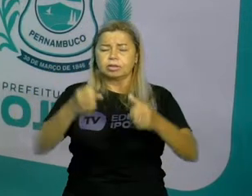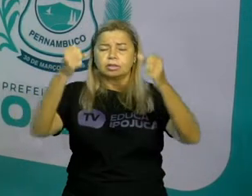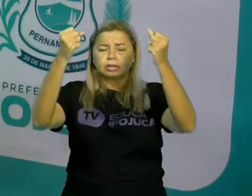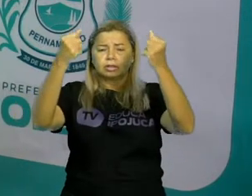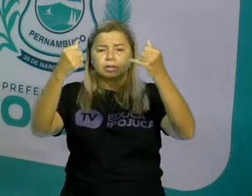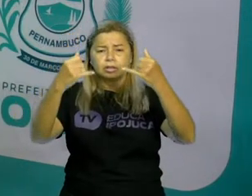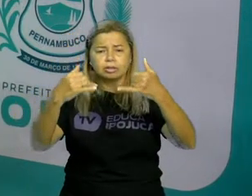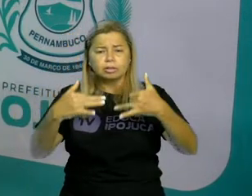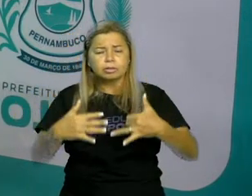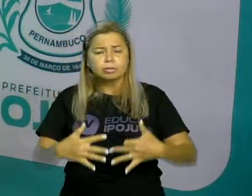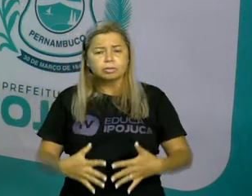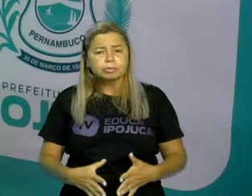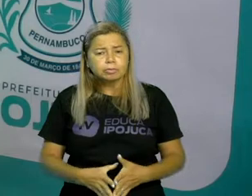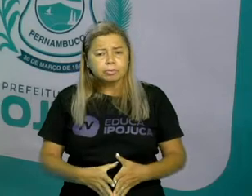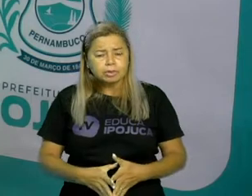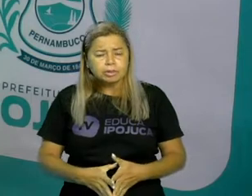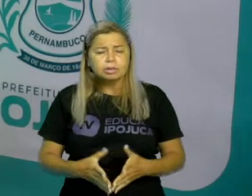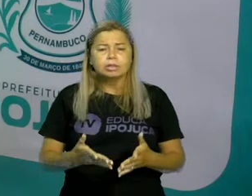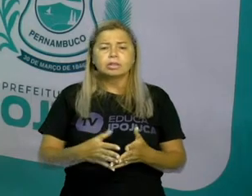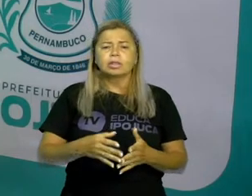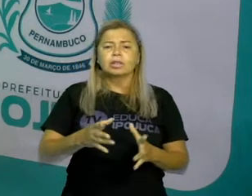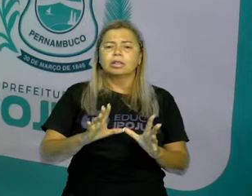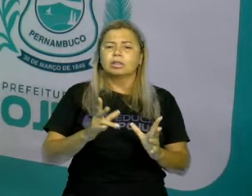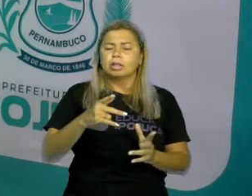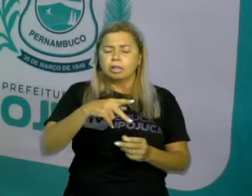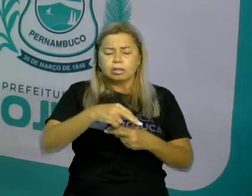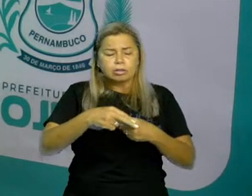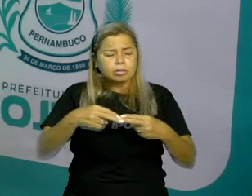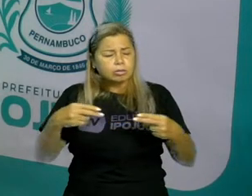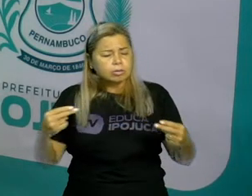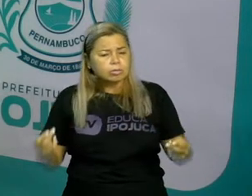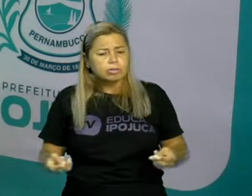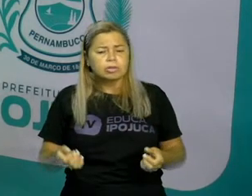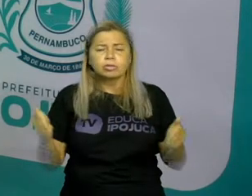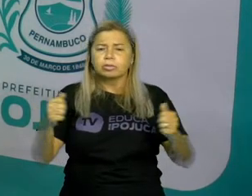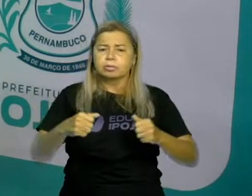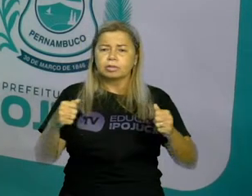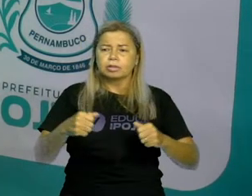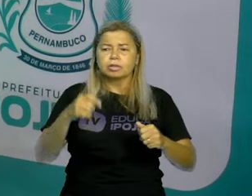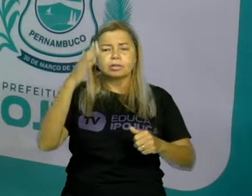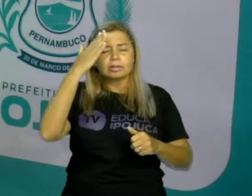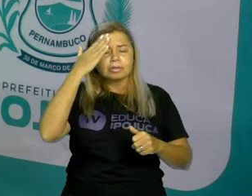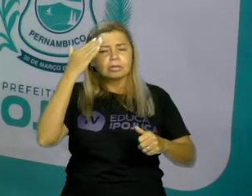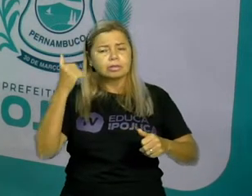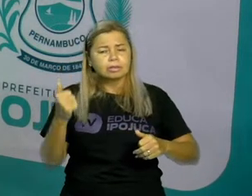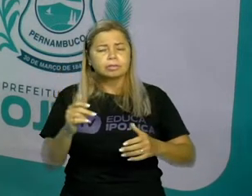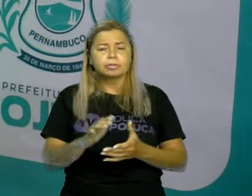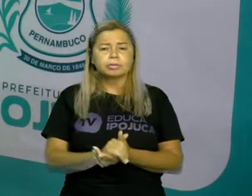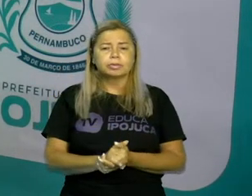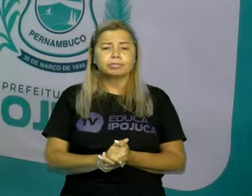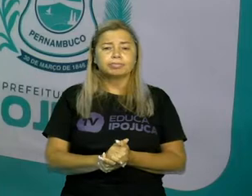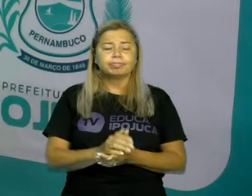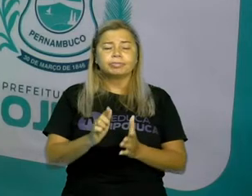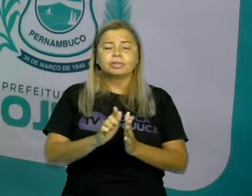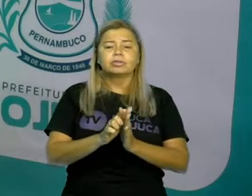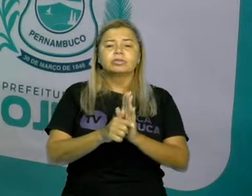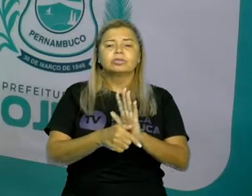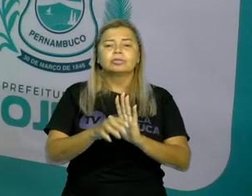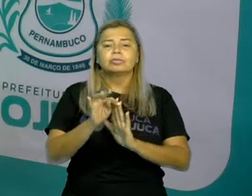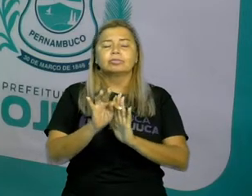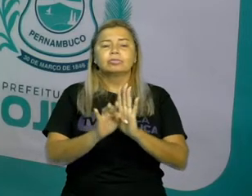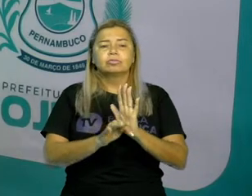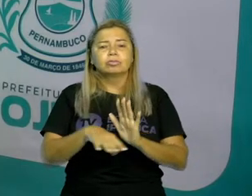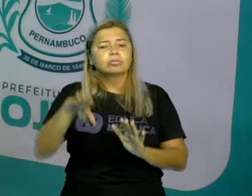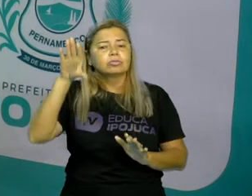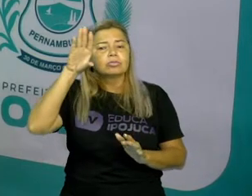tudo aquilo que a gente deseja saber. Então, curiosidade, texto. O gênero textual, curiosidade,